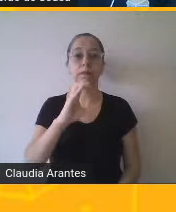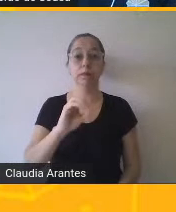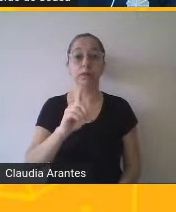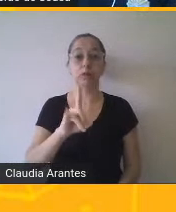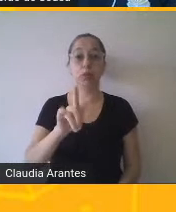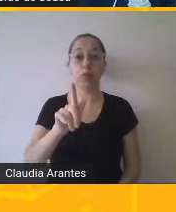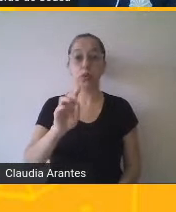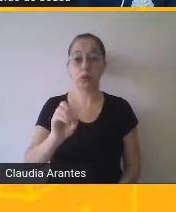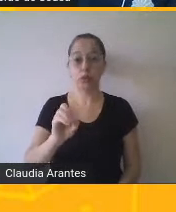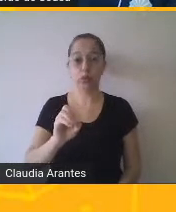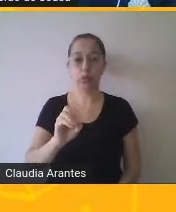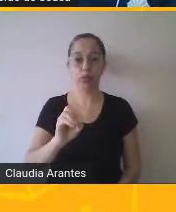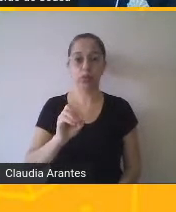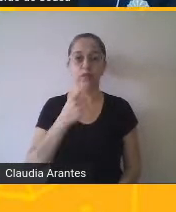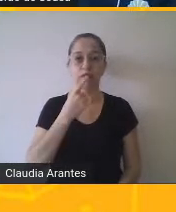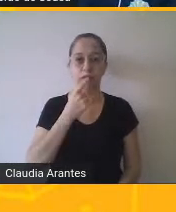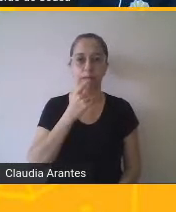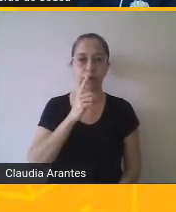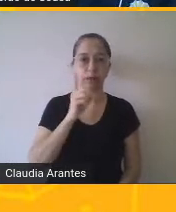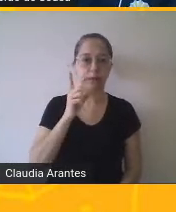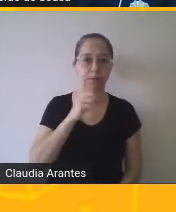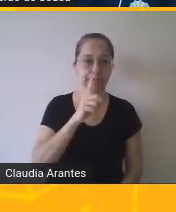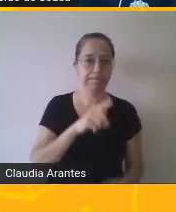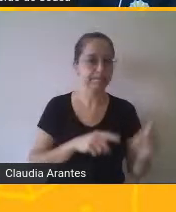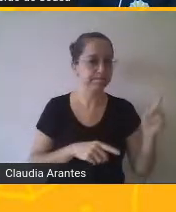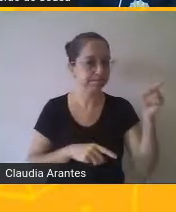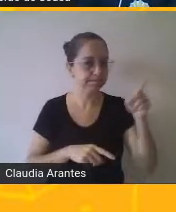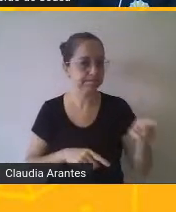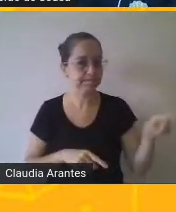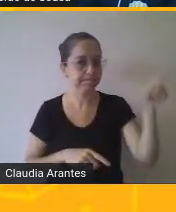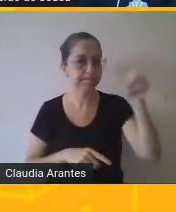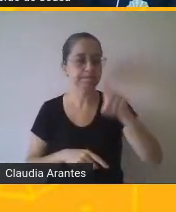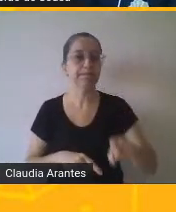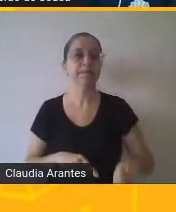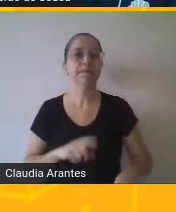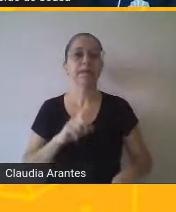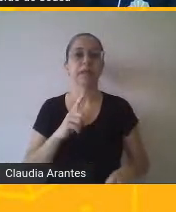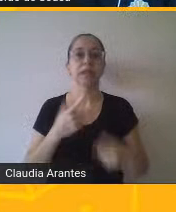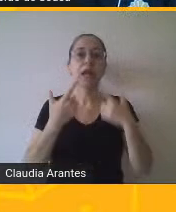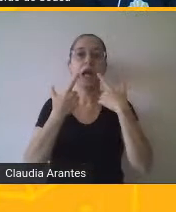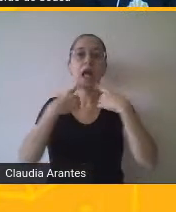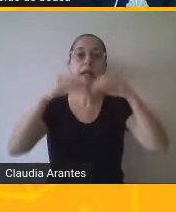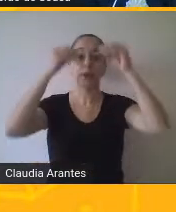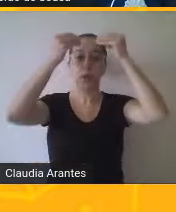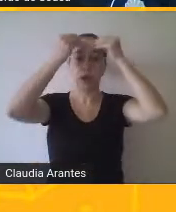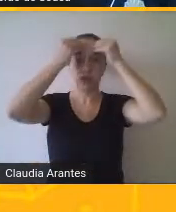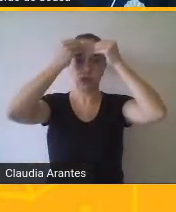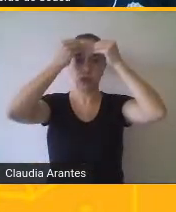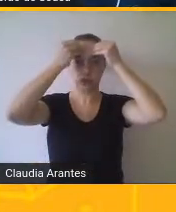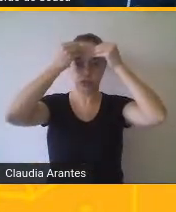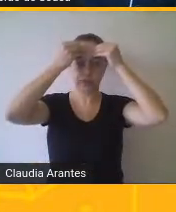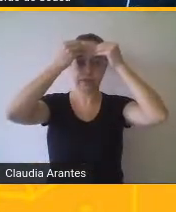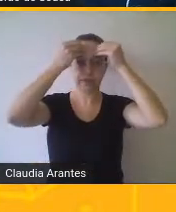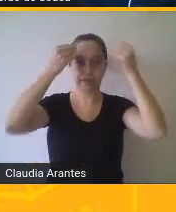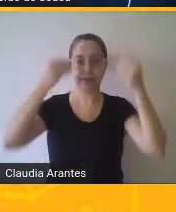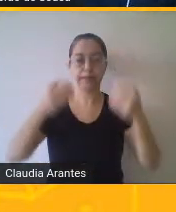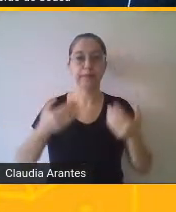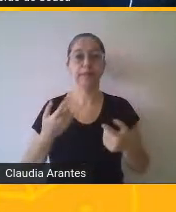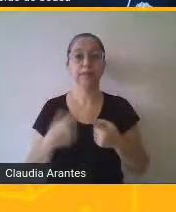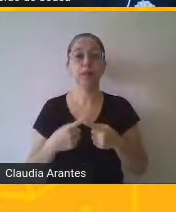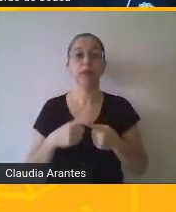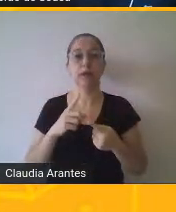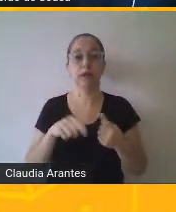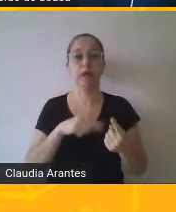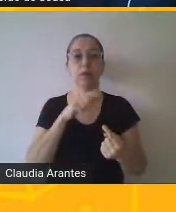Está aí em vermelho. Código, e na frente tem metalinguagem. Porque a metalinguagem é uma das funções da